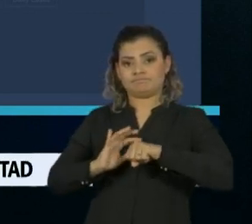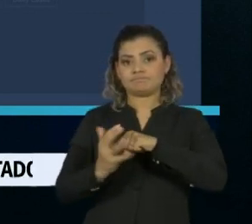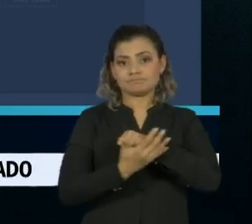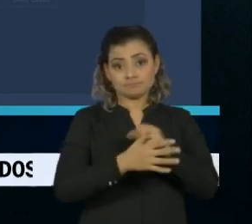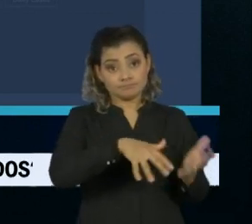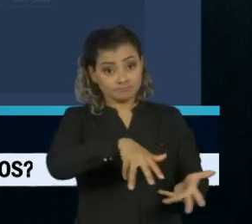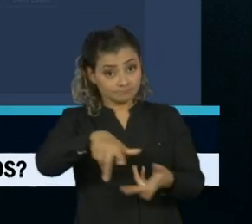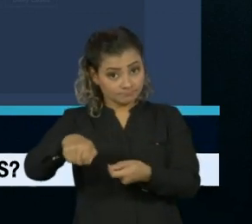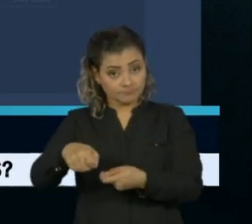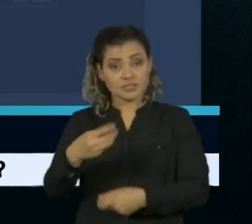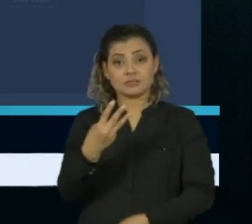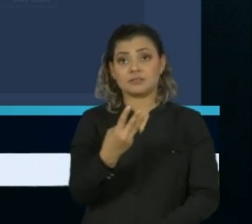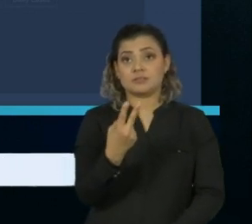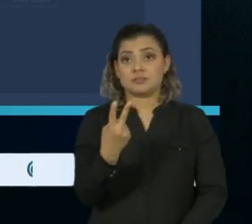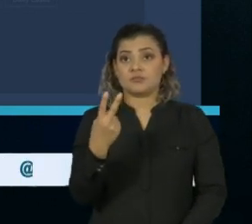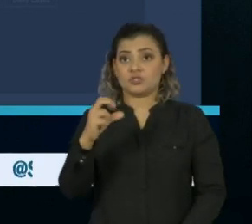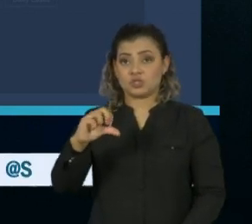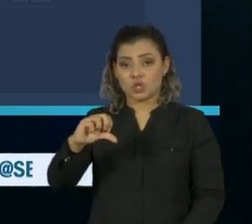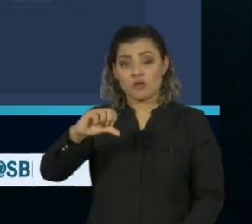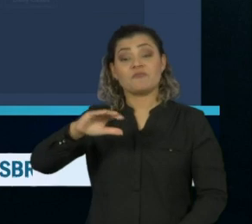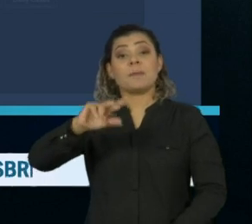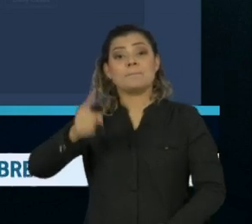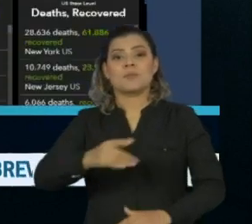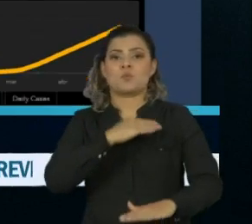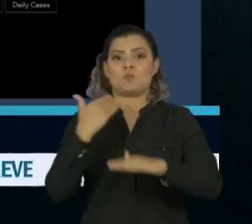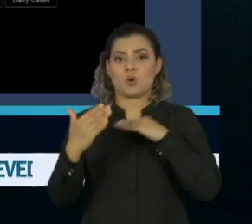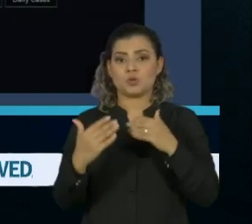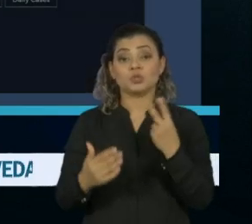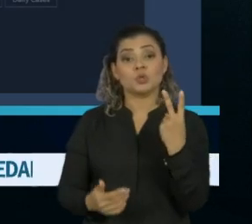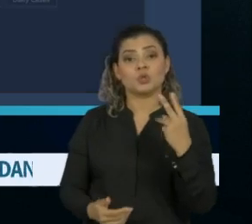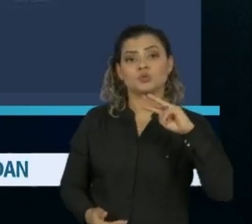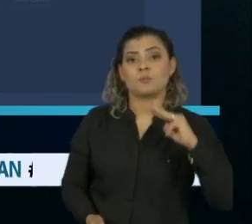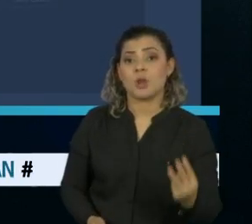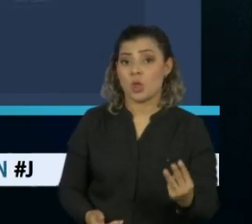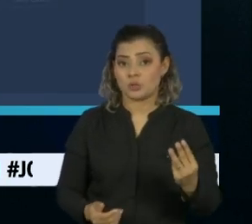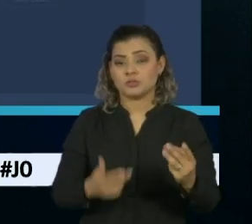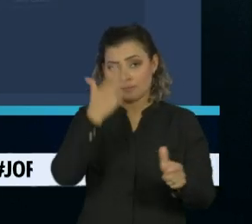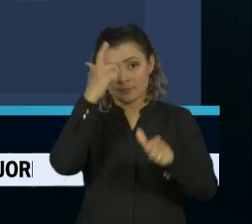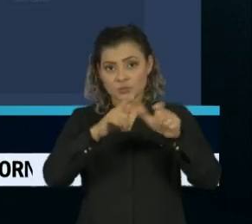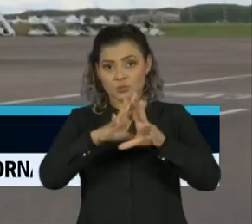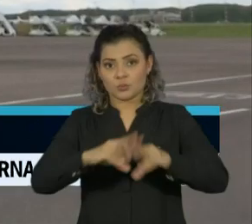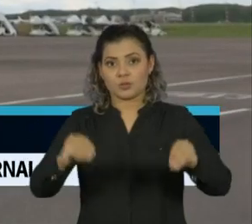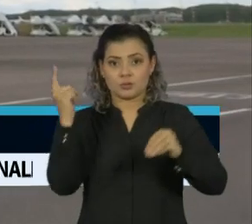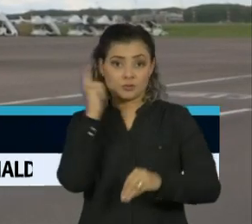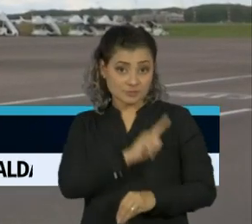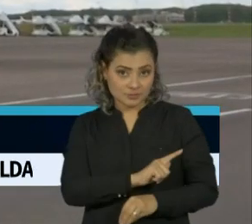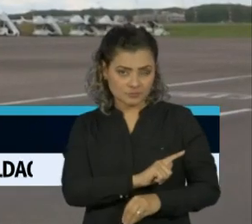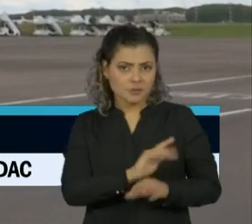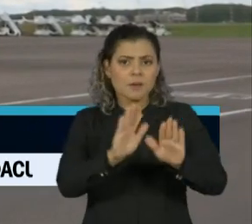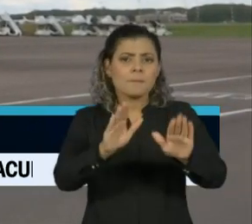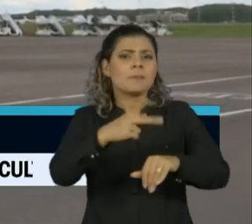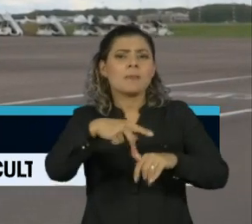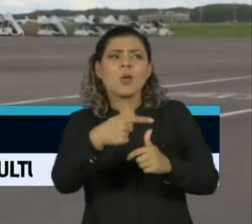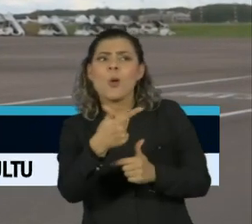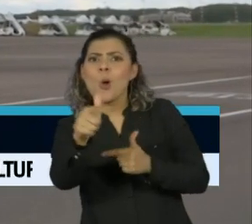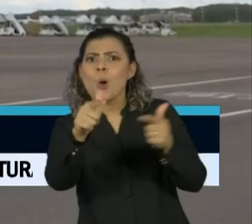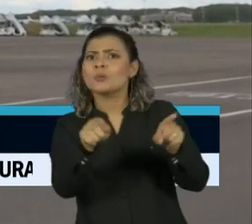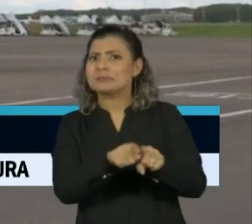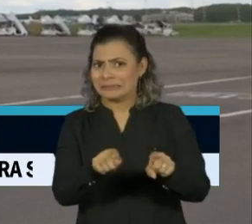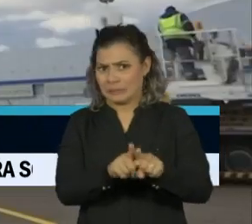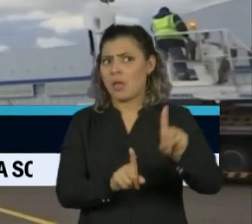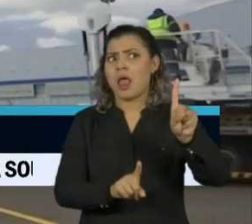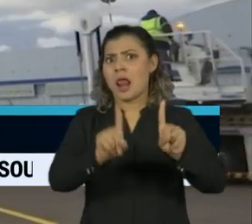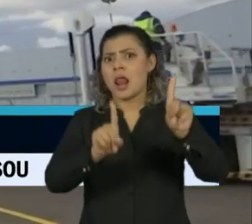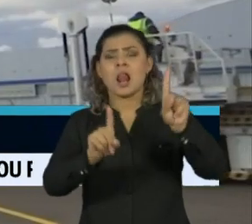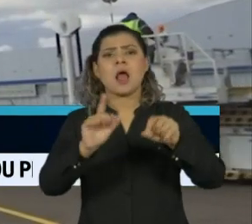mundo. São 329 mil mortes e cerca de 2 milhões de pacientes curados. Outro país entre os mais atingidos